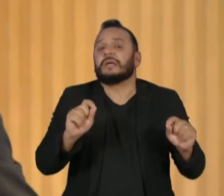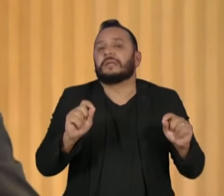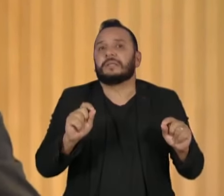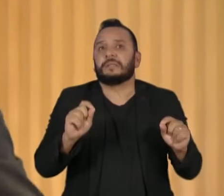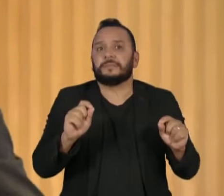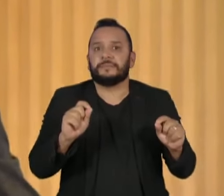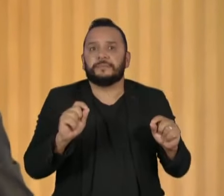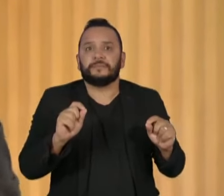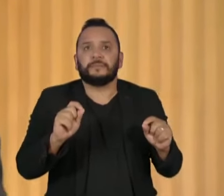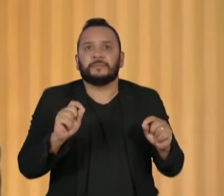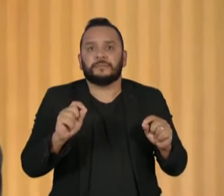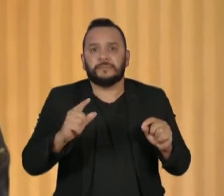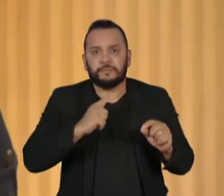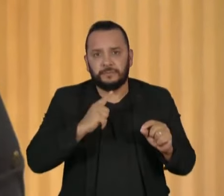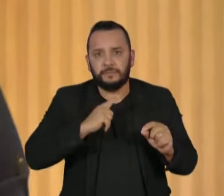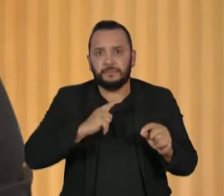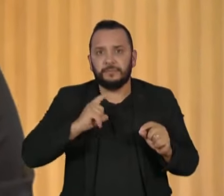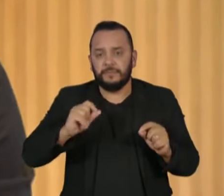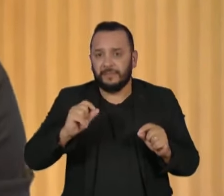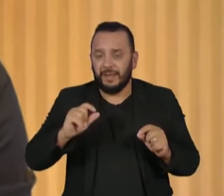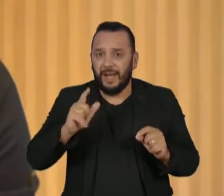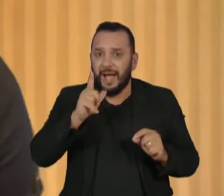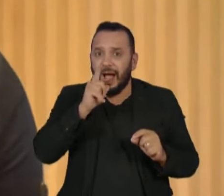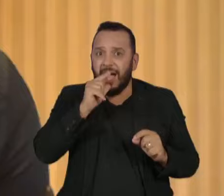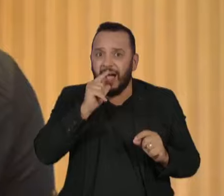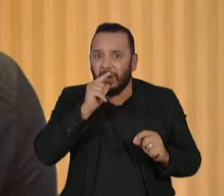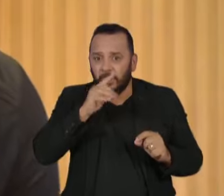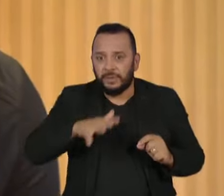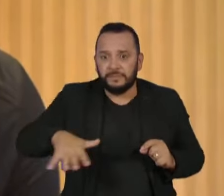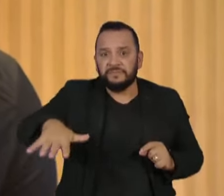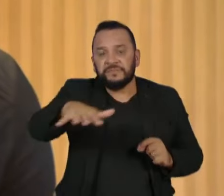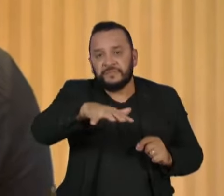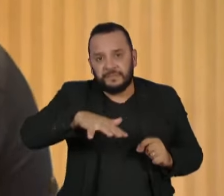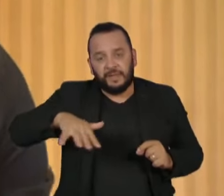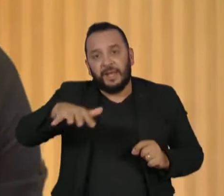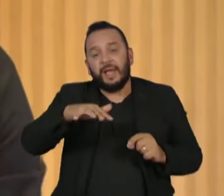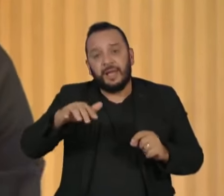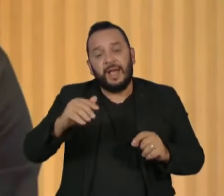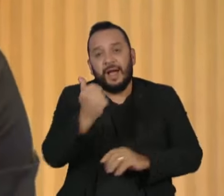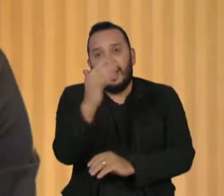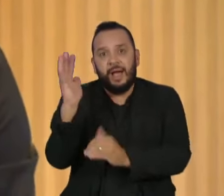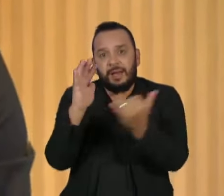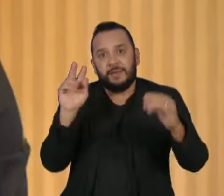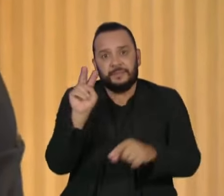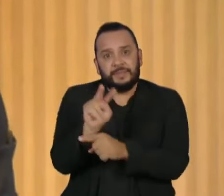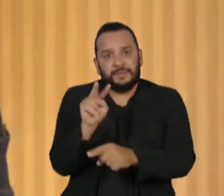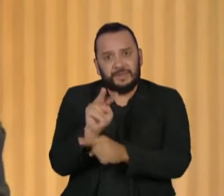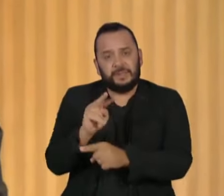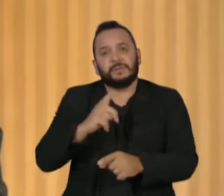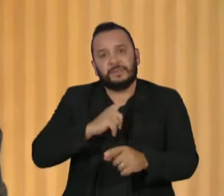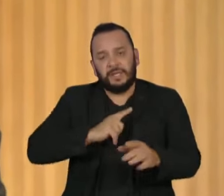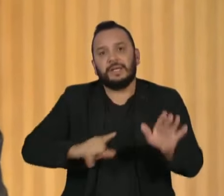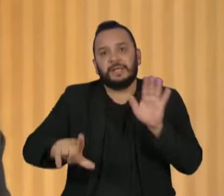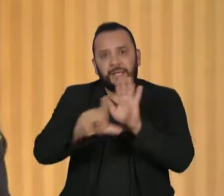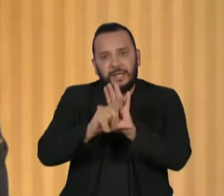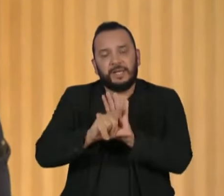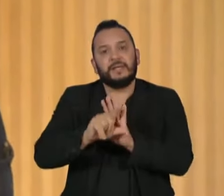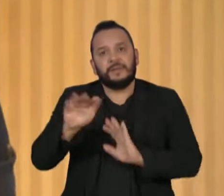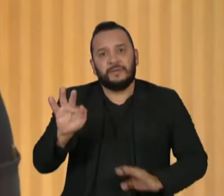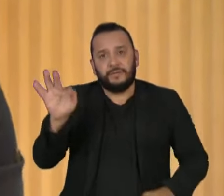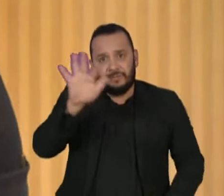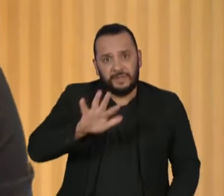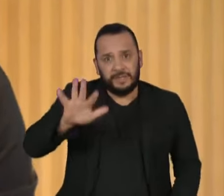reservação de água em áreas de preservação permanente é permitido pela legislação federal